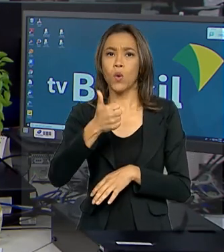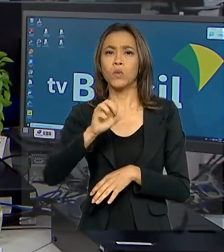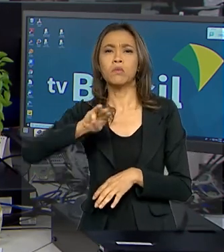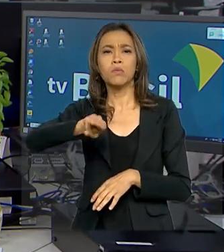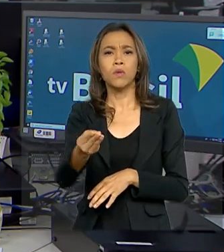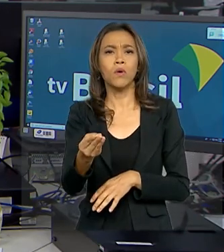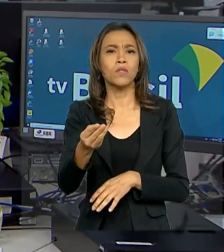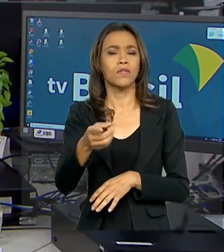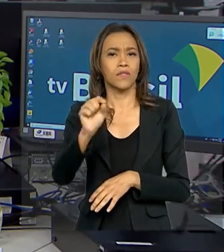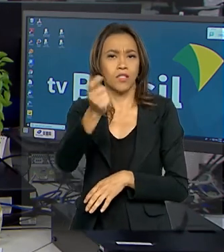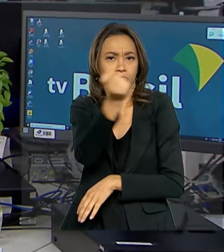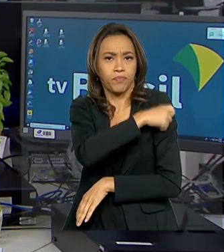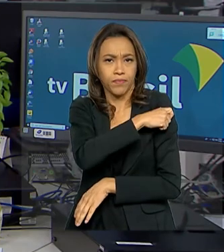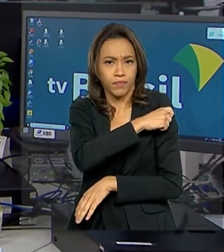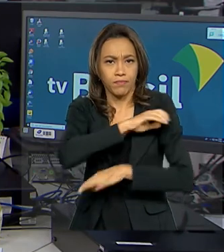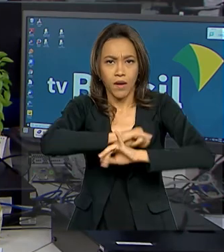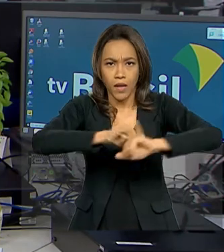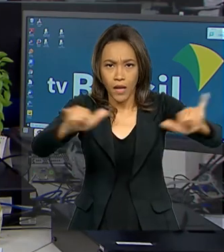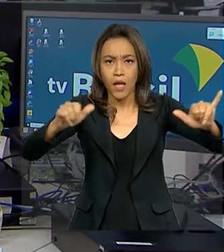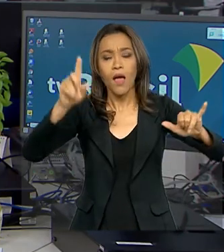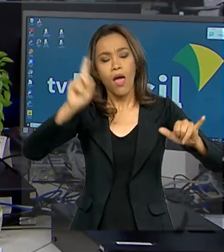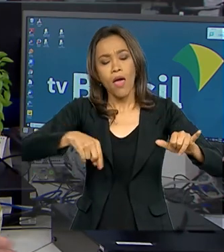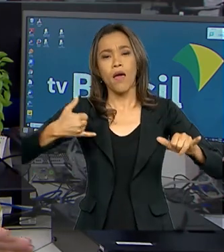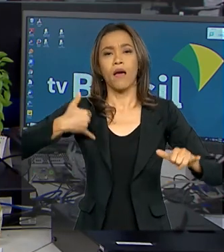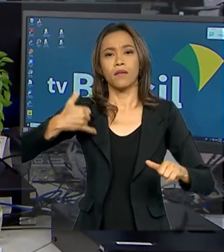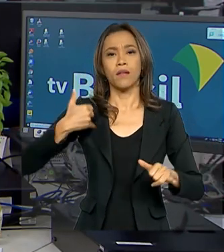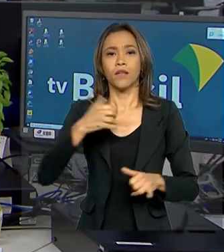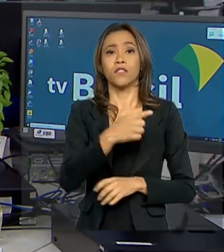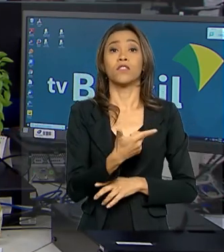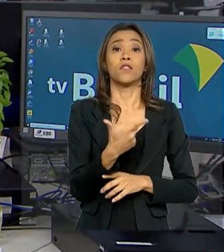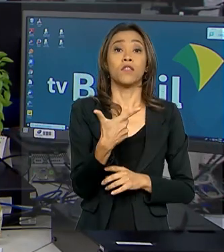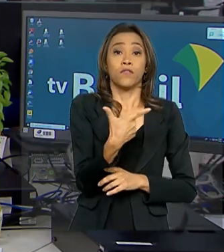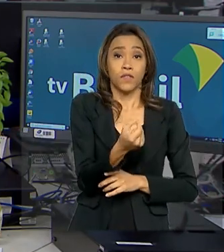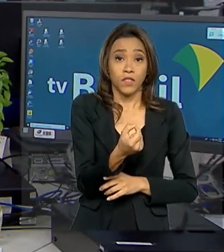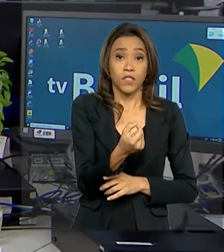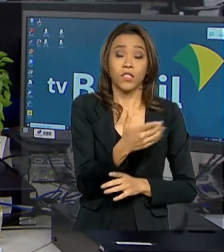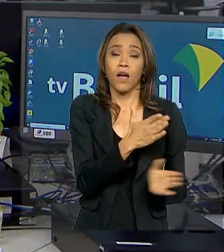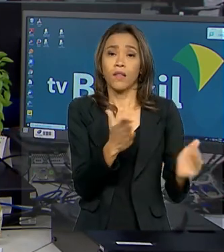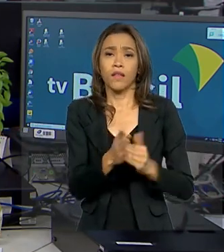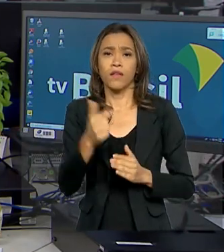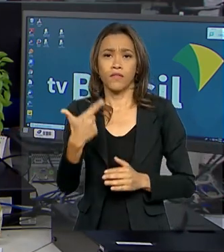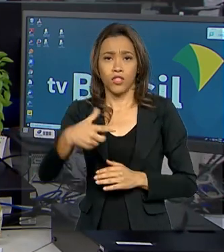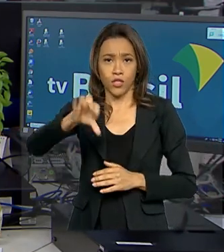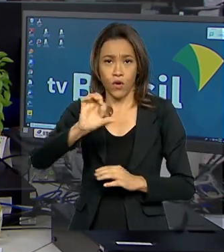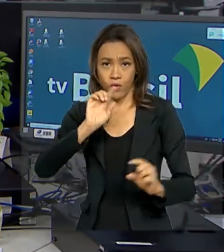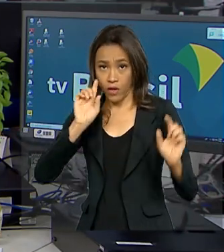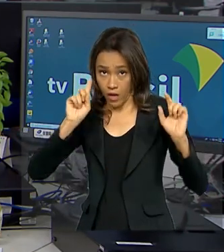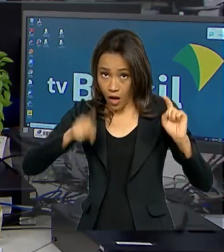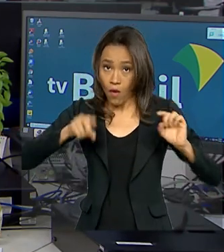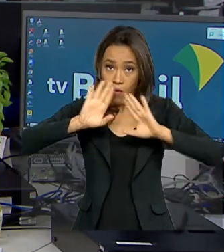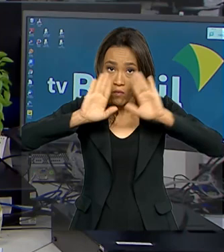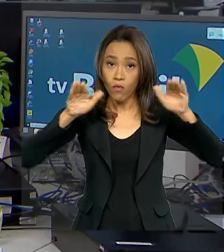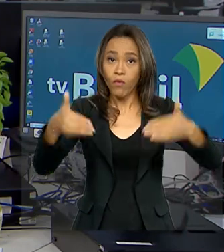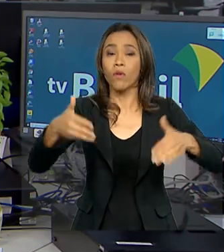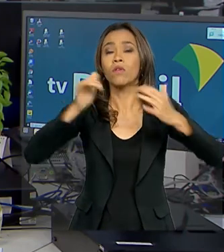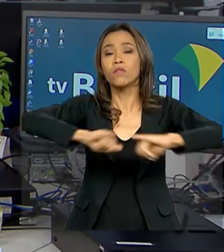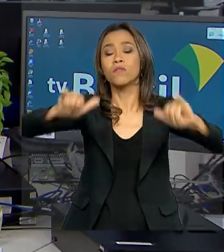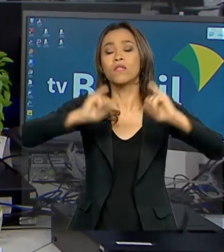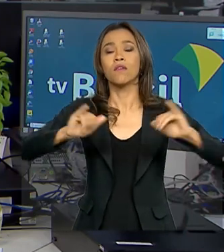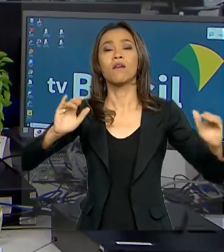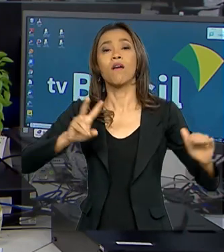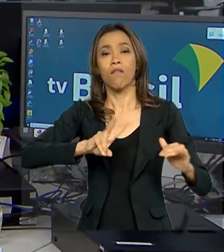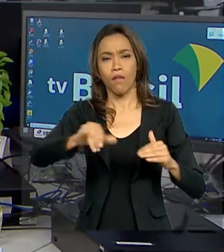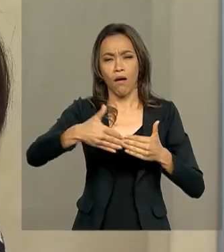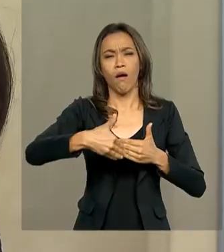viral. O foco desta fase são os adultos jovens, com idades entre 20 a 29 anos. A campanha vai até 30 de